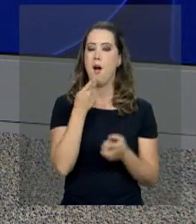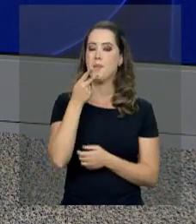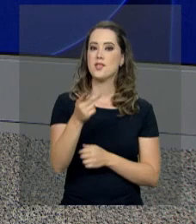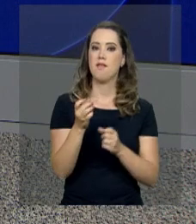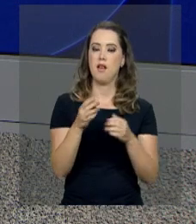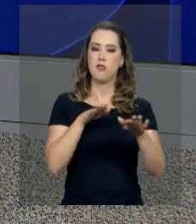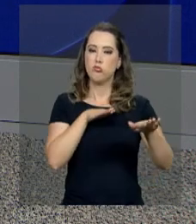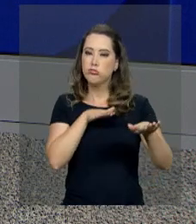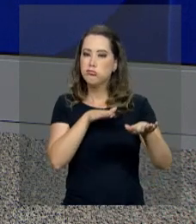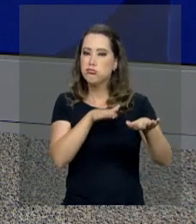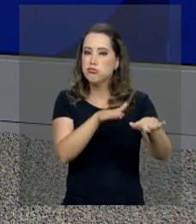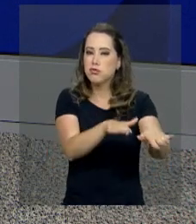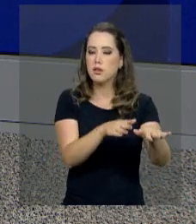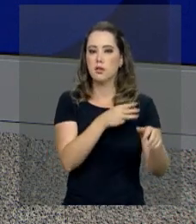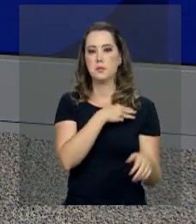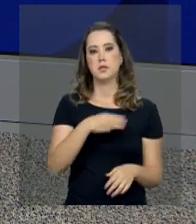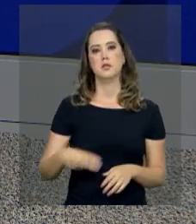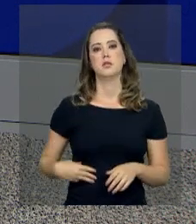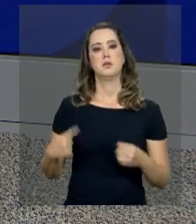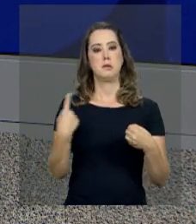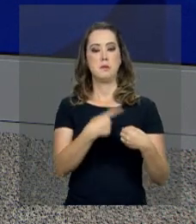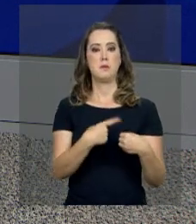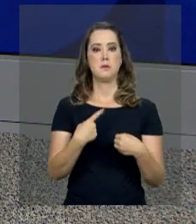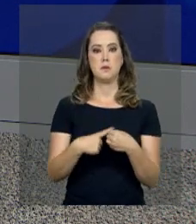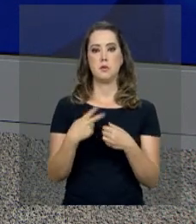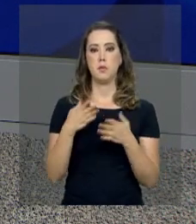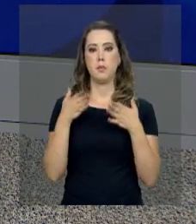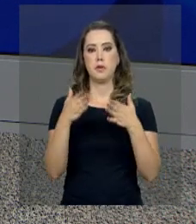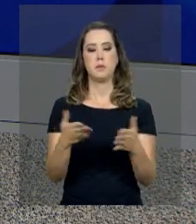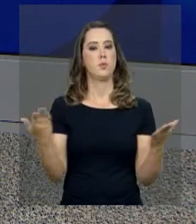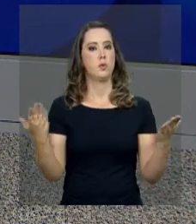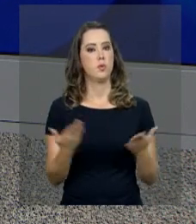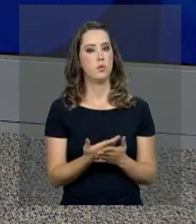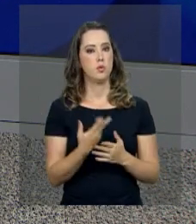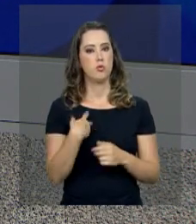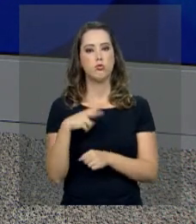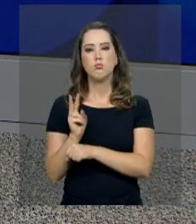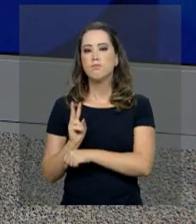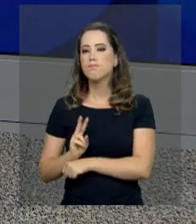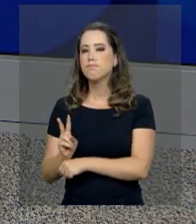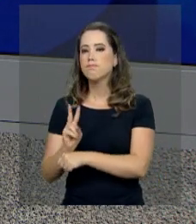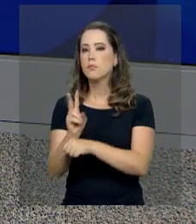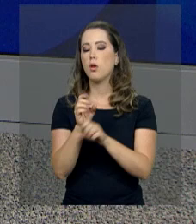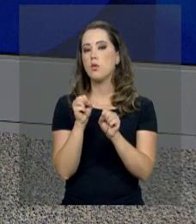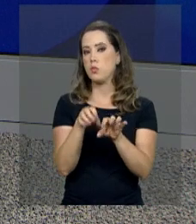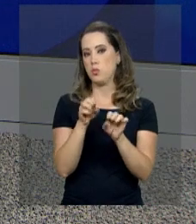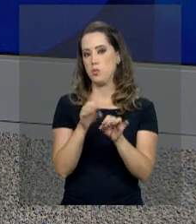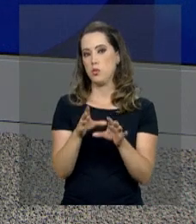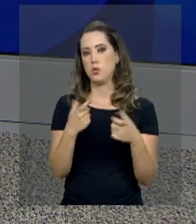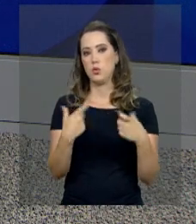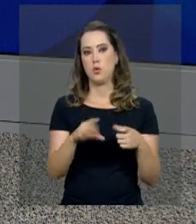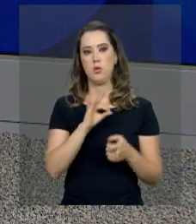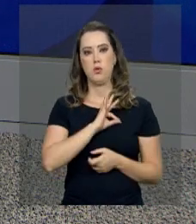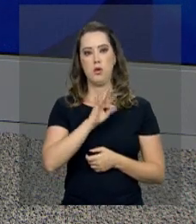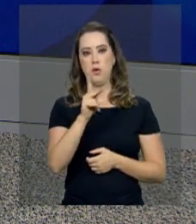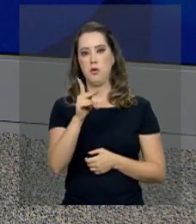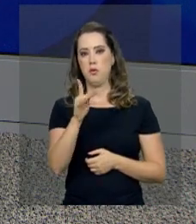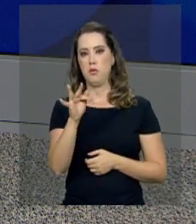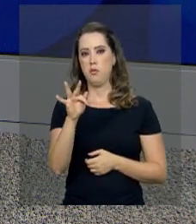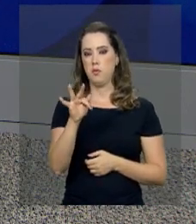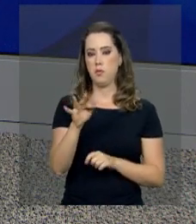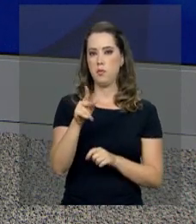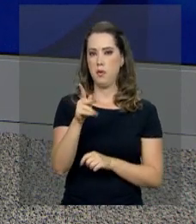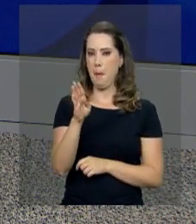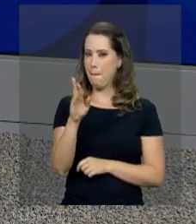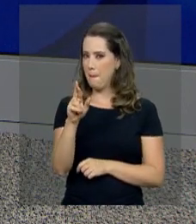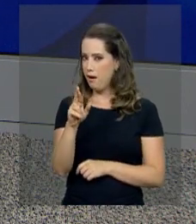trânsito. O ministro das Cidades, Alexandre Baldi, participou hoje de uma blitz educativa no posto da Polícia Rodoviária Federal,